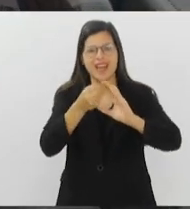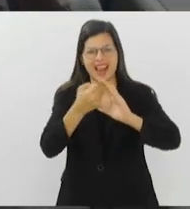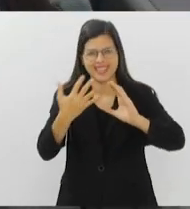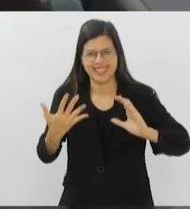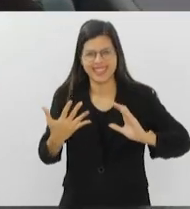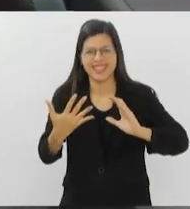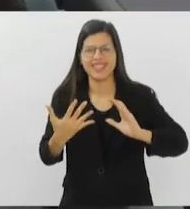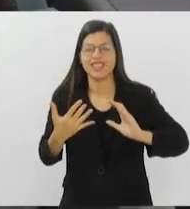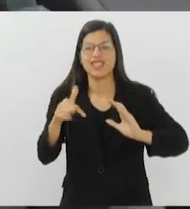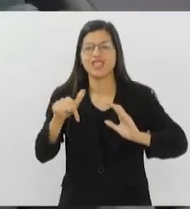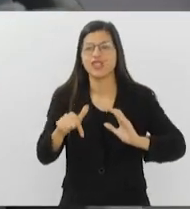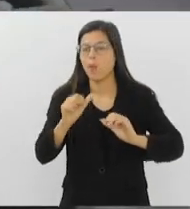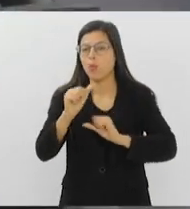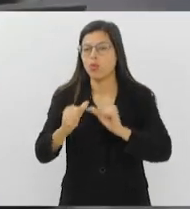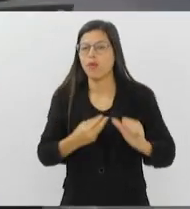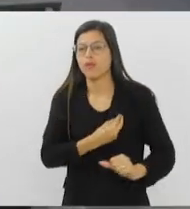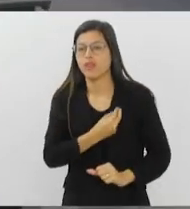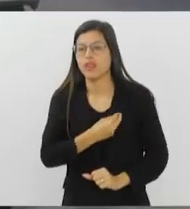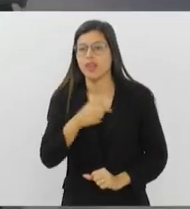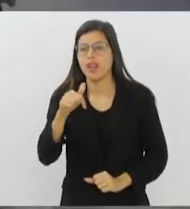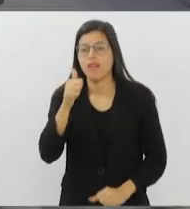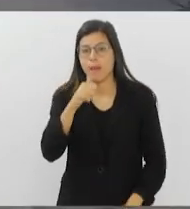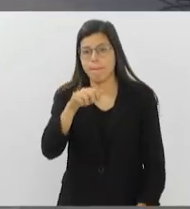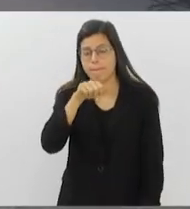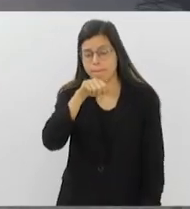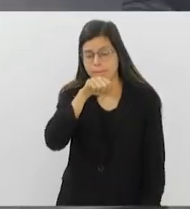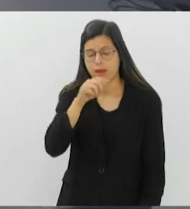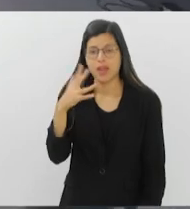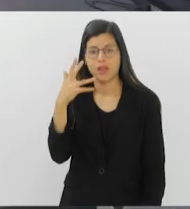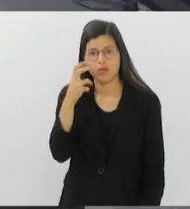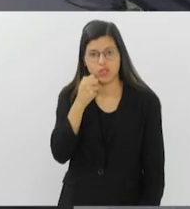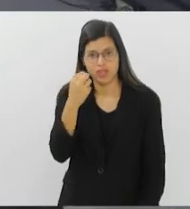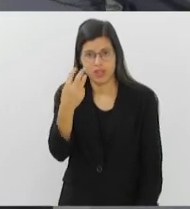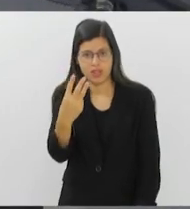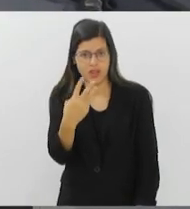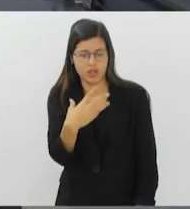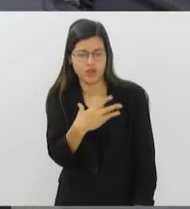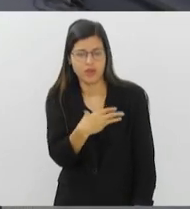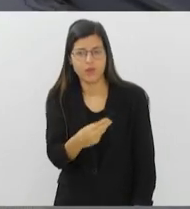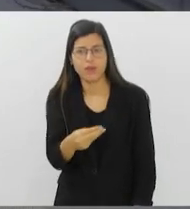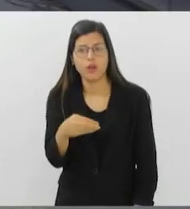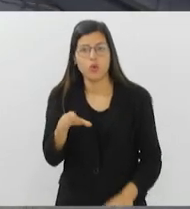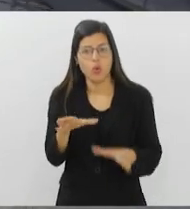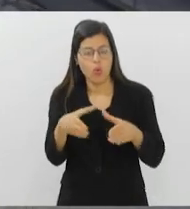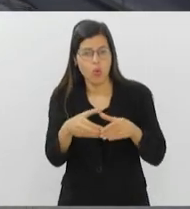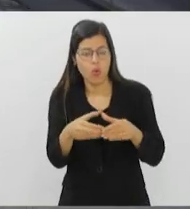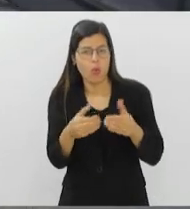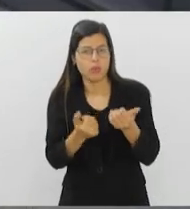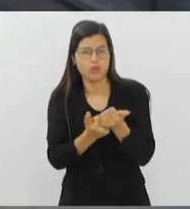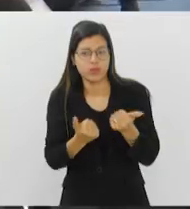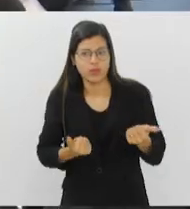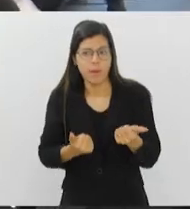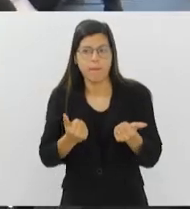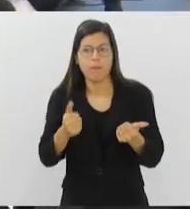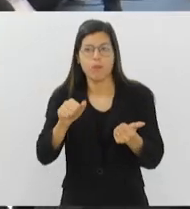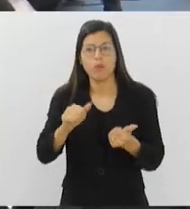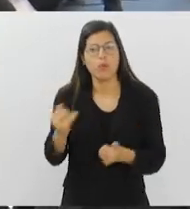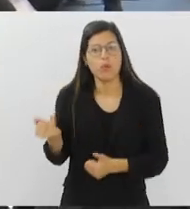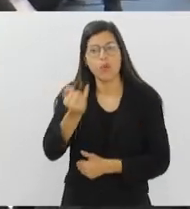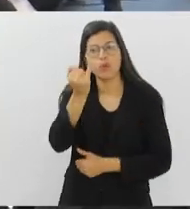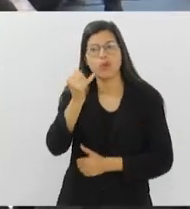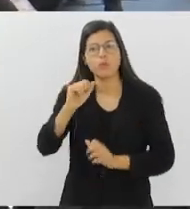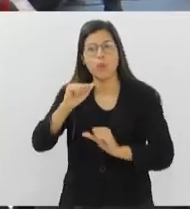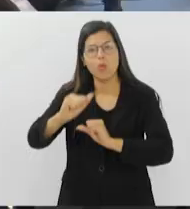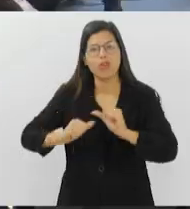mãe adotiva de três irmãos e contou que o grupo de apoio foi fundamental para que ela escolhesse outro perfil e tivesse o seu